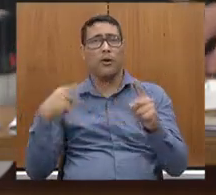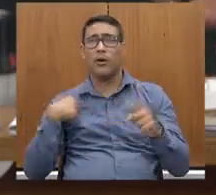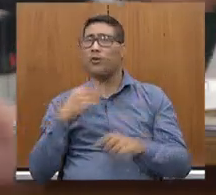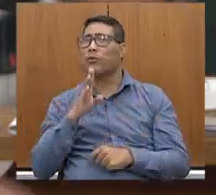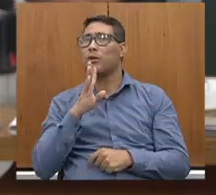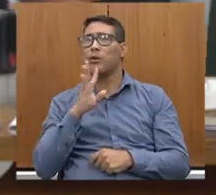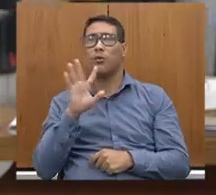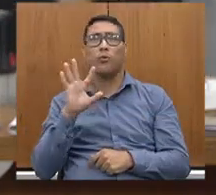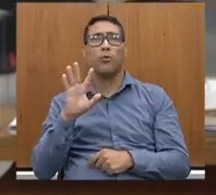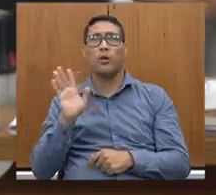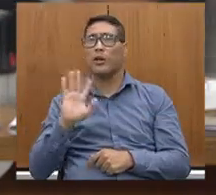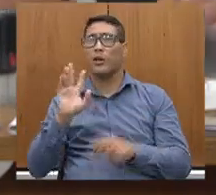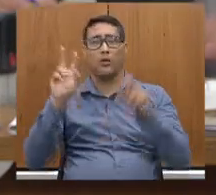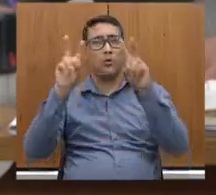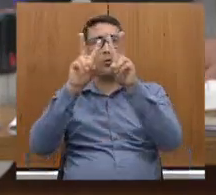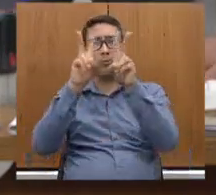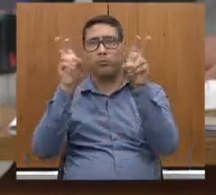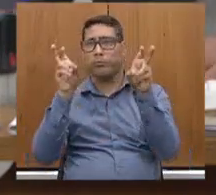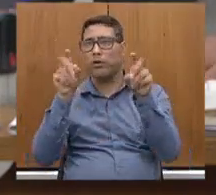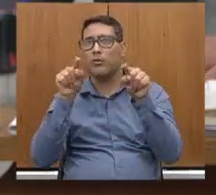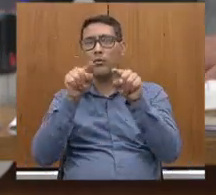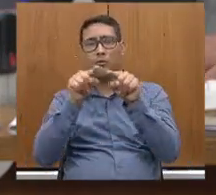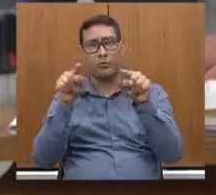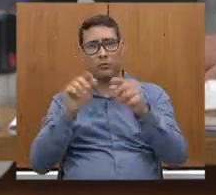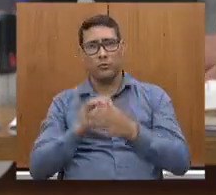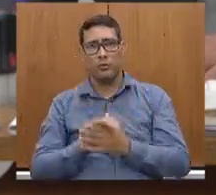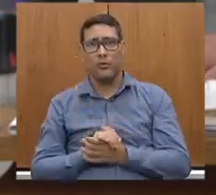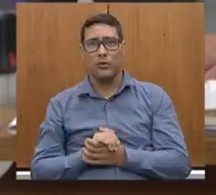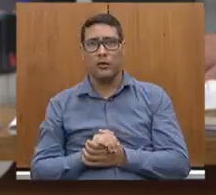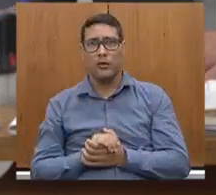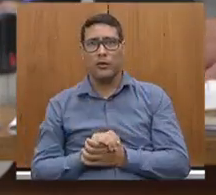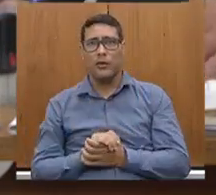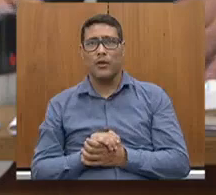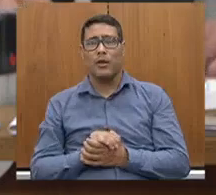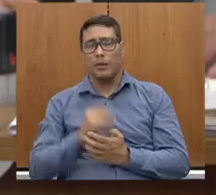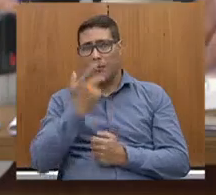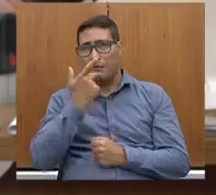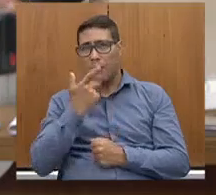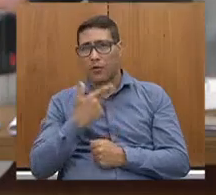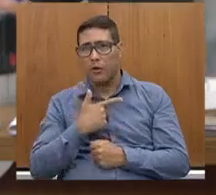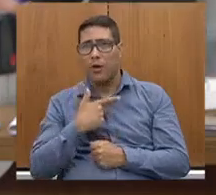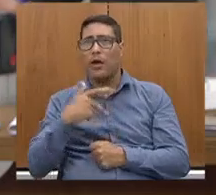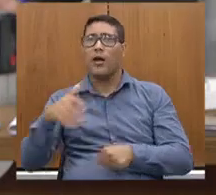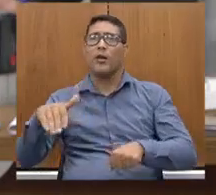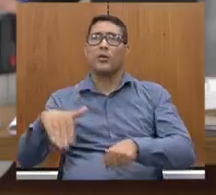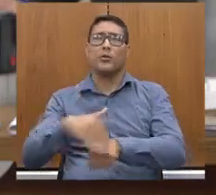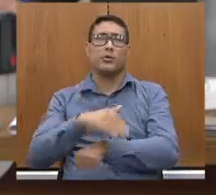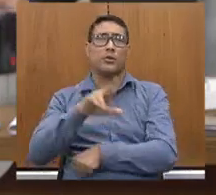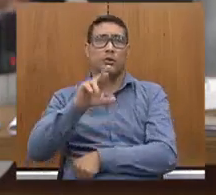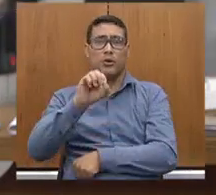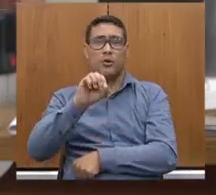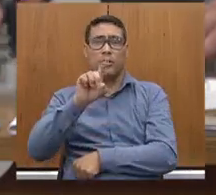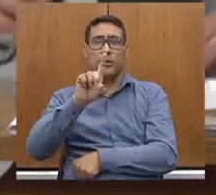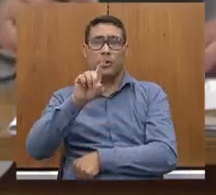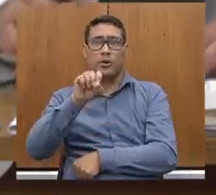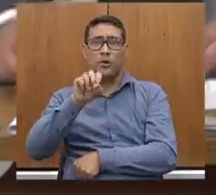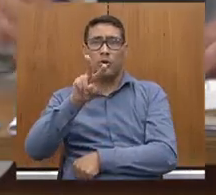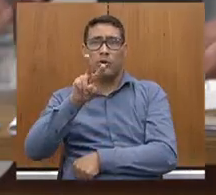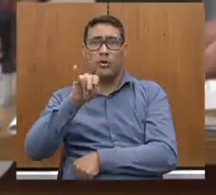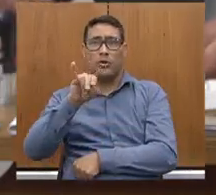só sofro na rodovia, João, mas sou leiga. Ele me disse, as rodovias têm que ter